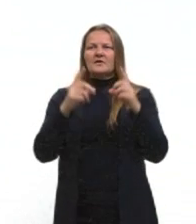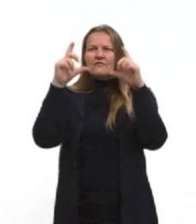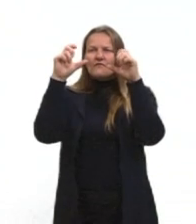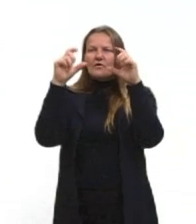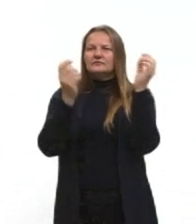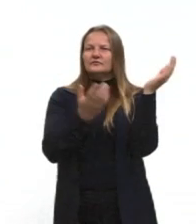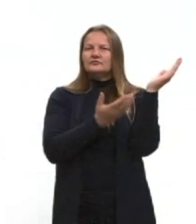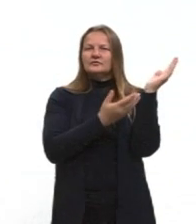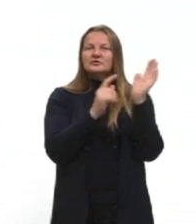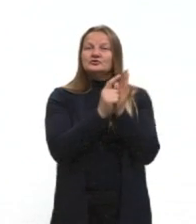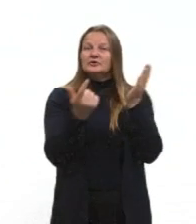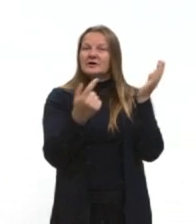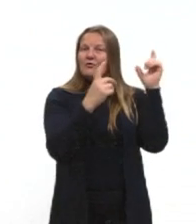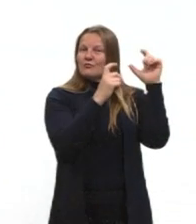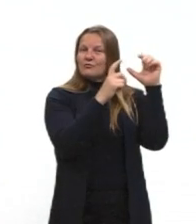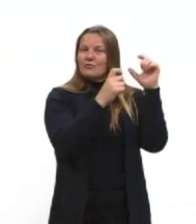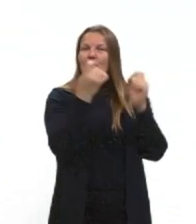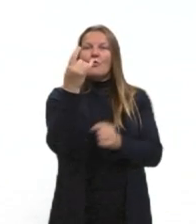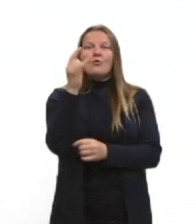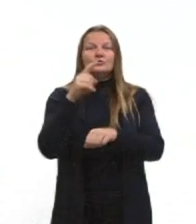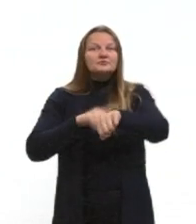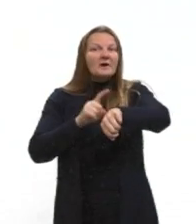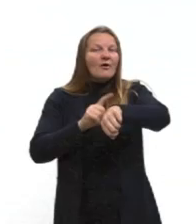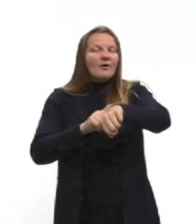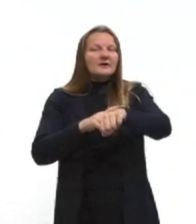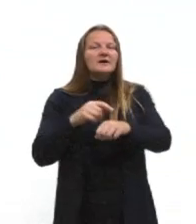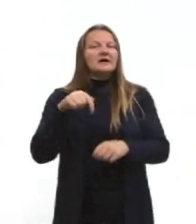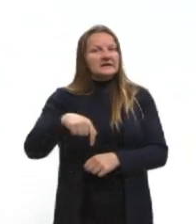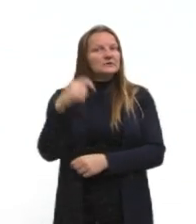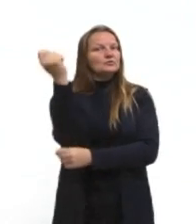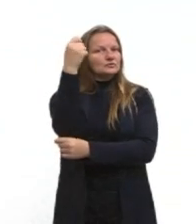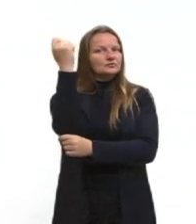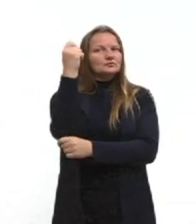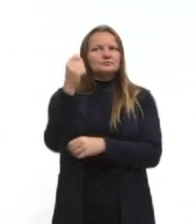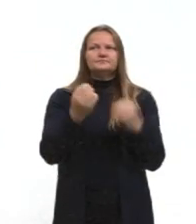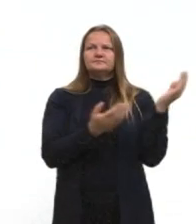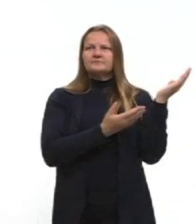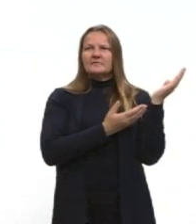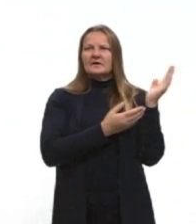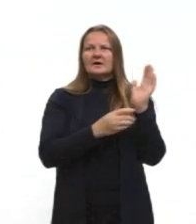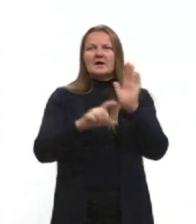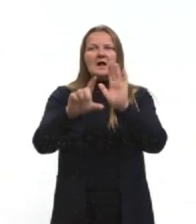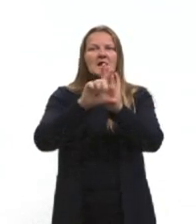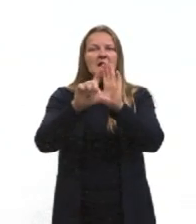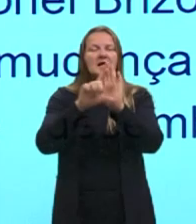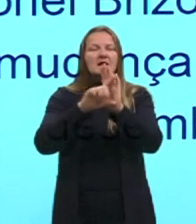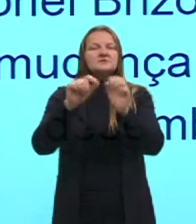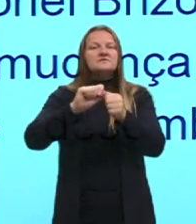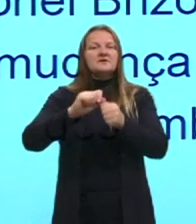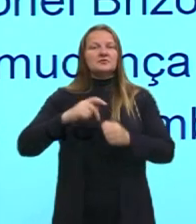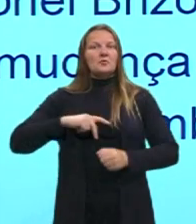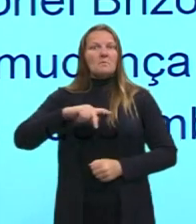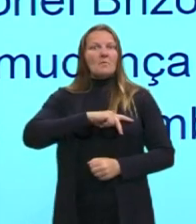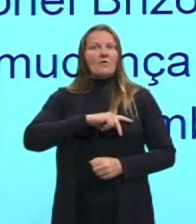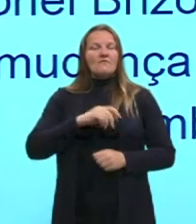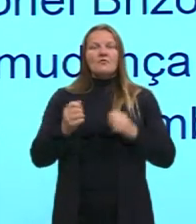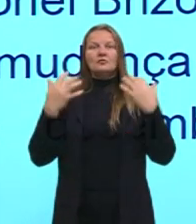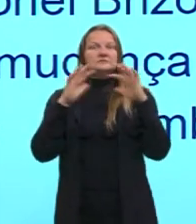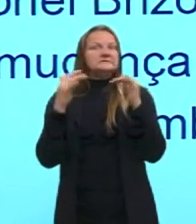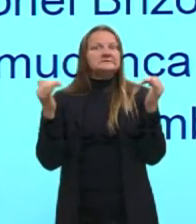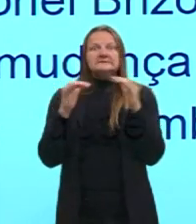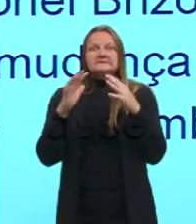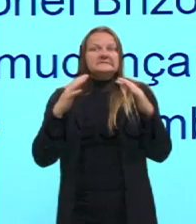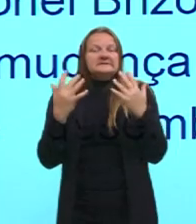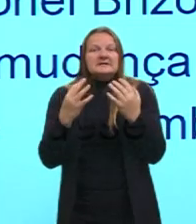jornal da época, a Última Hora, que era um jornal gaúcho, que diz, legalidade fez o povo vibrar nas ruas.